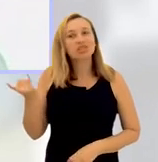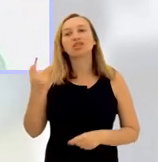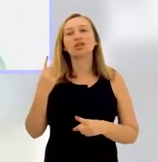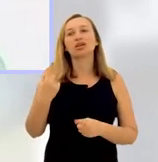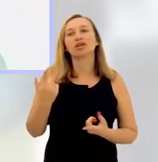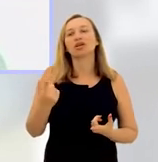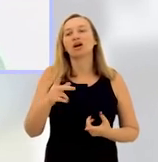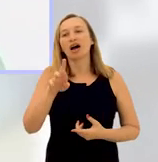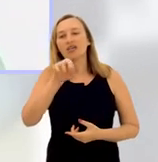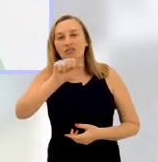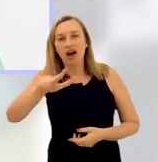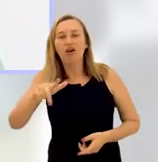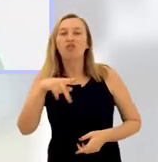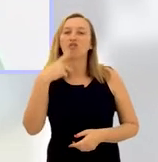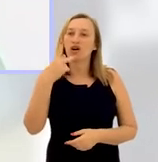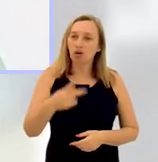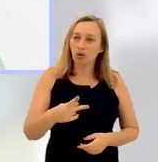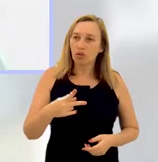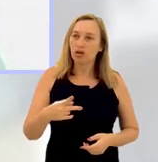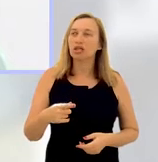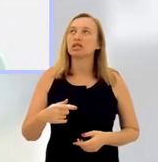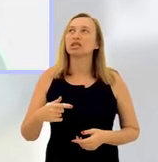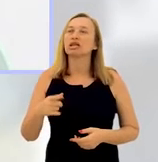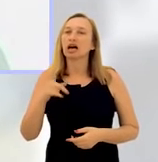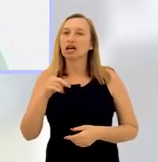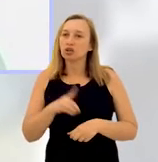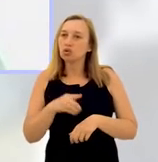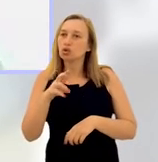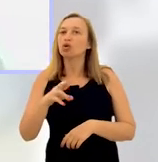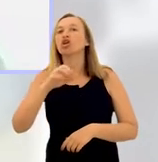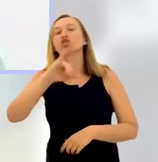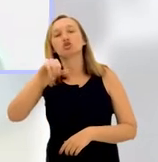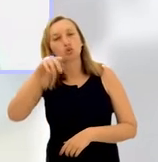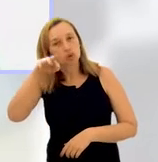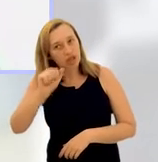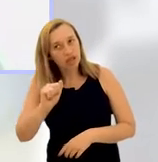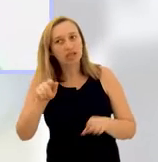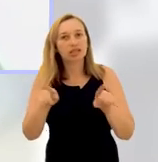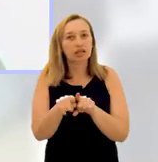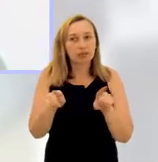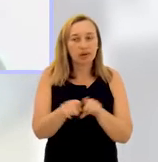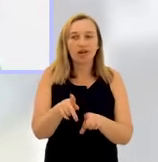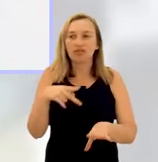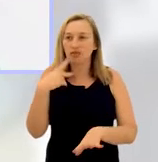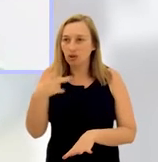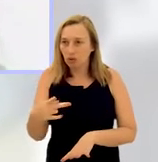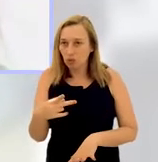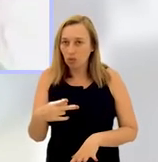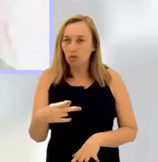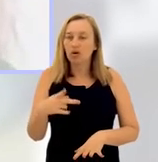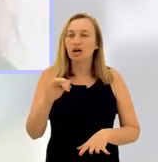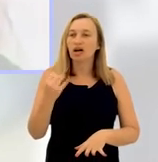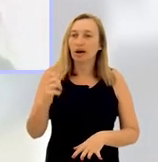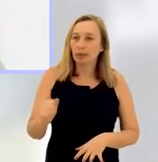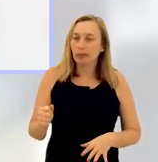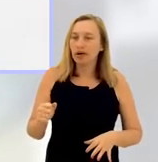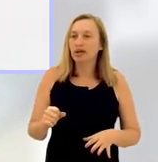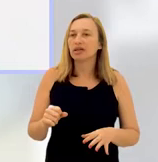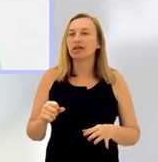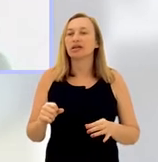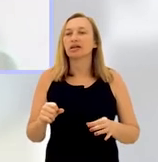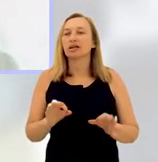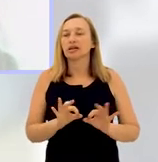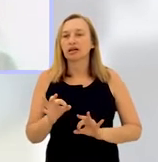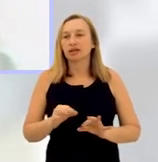é muito importante que, como o Rafael comentou, e a doutora Juliana disse sobre também efetividade com a